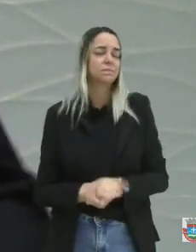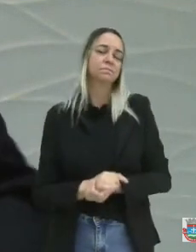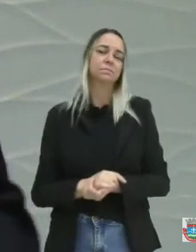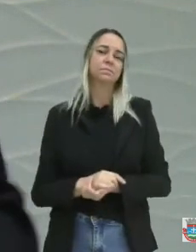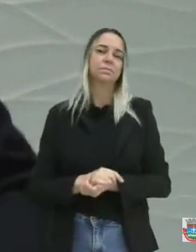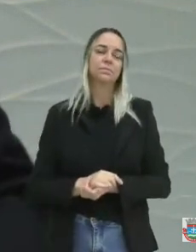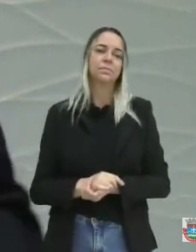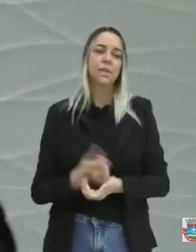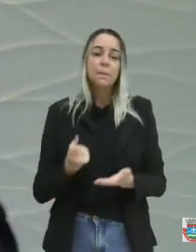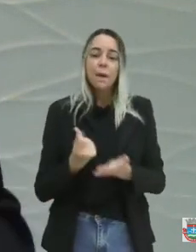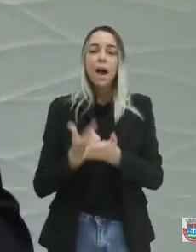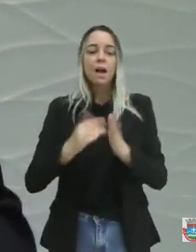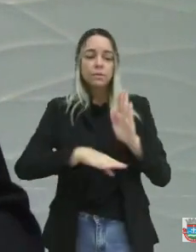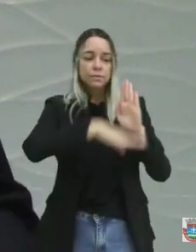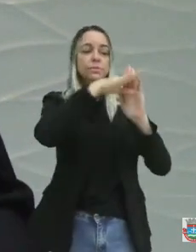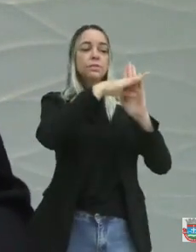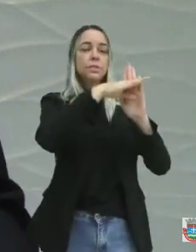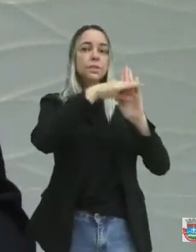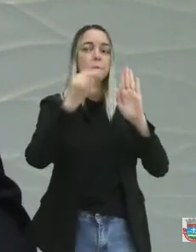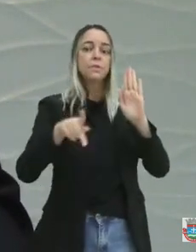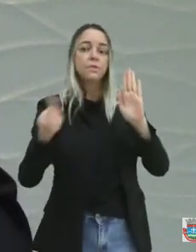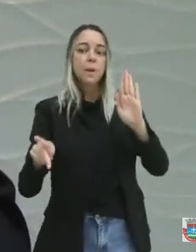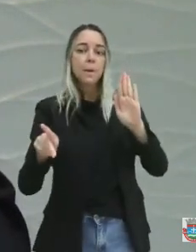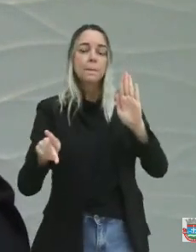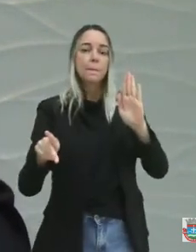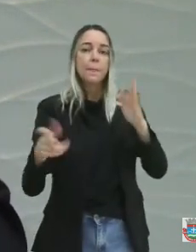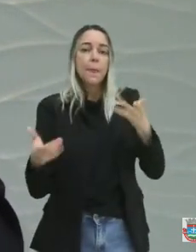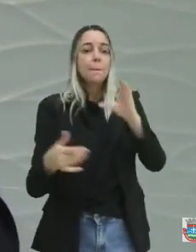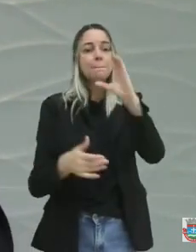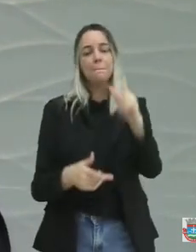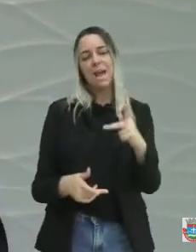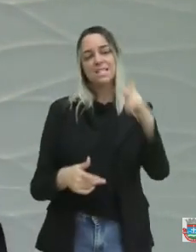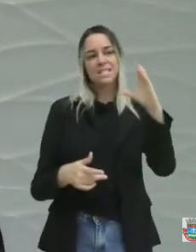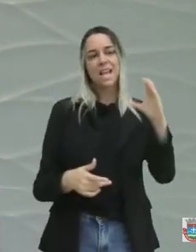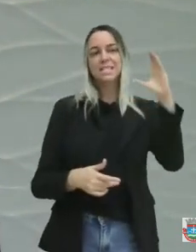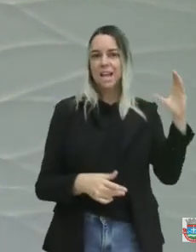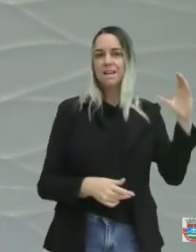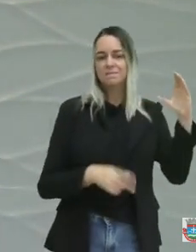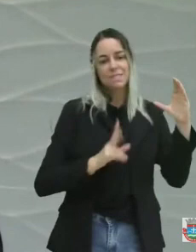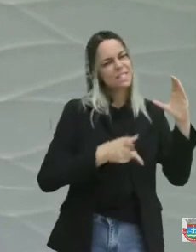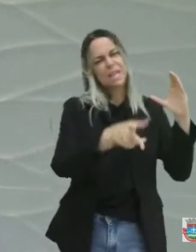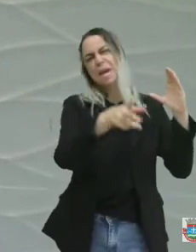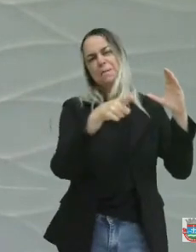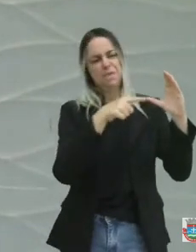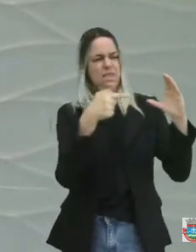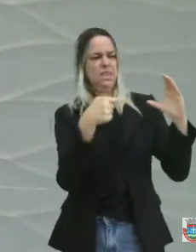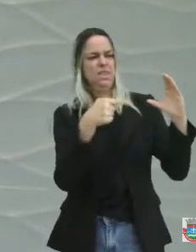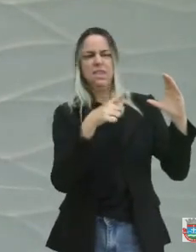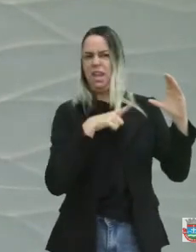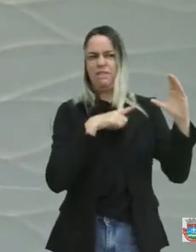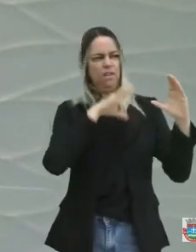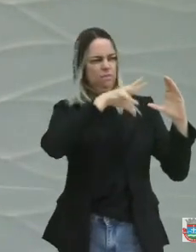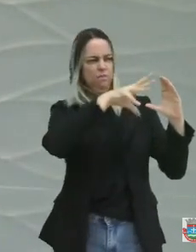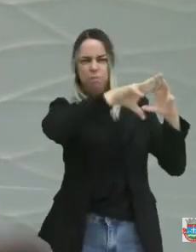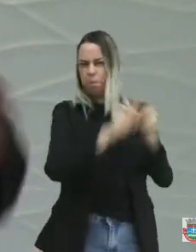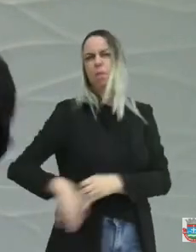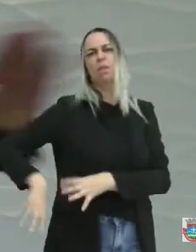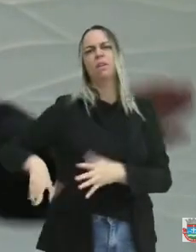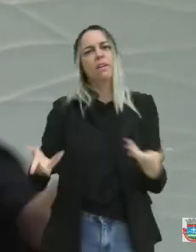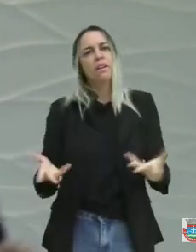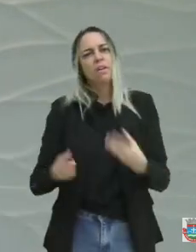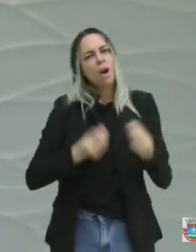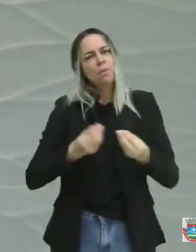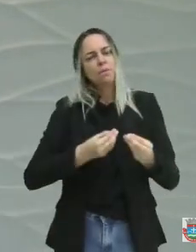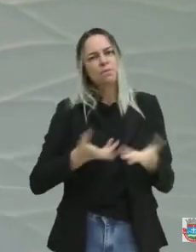Para pagar o reajuste dos professores. no PCC, que toda a vida teve. Quero rasgar o PCC, quero